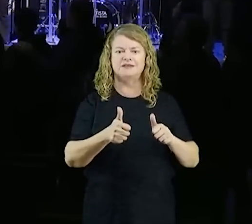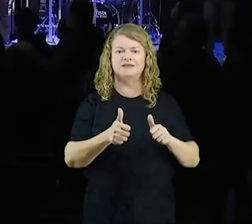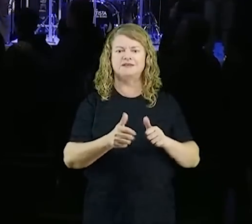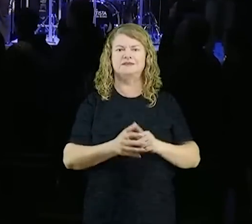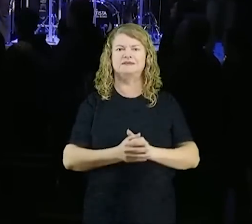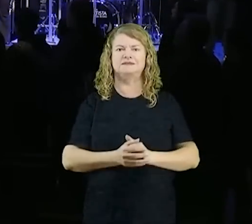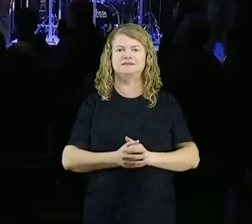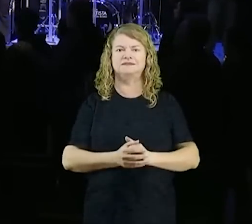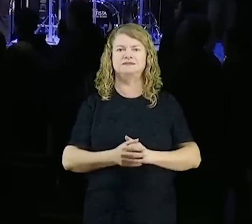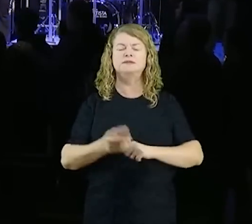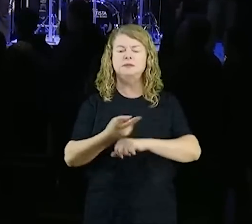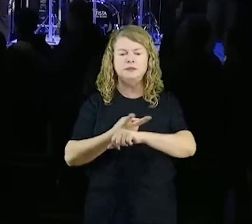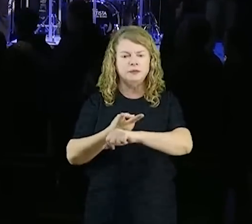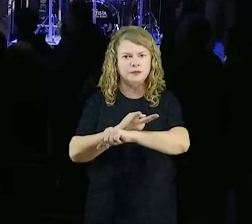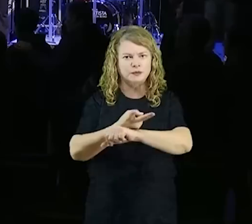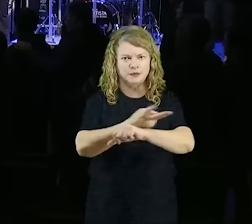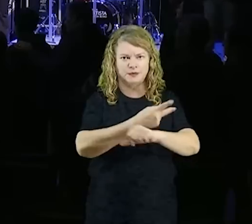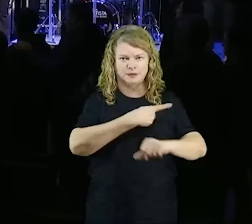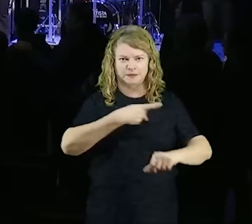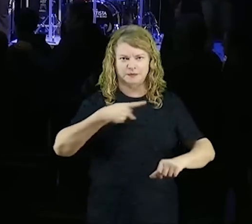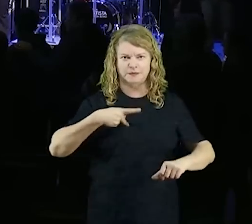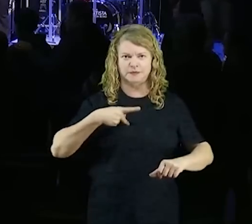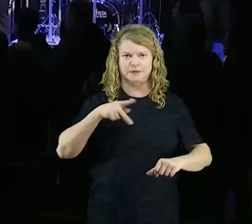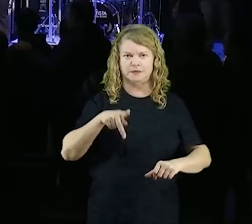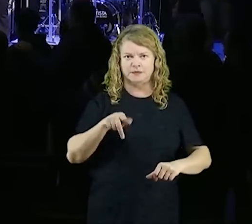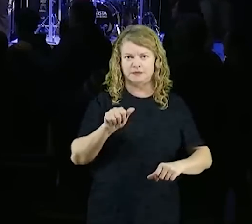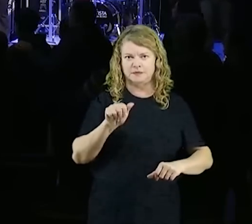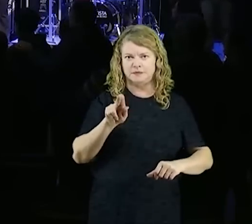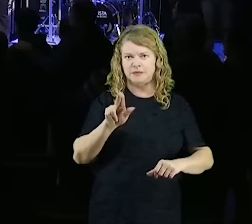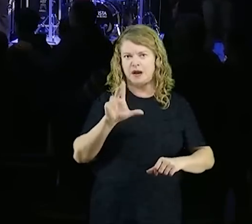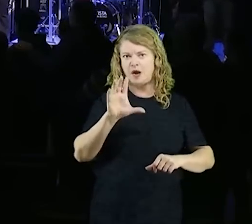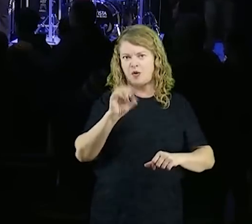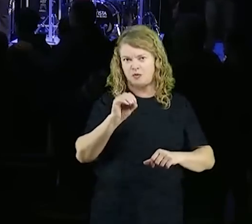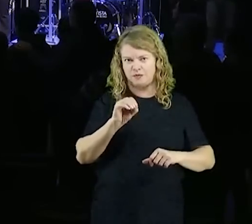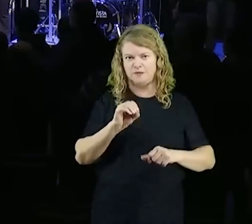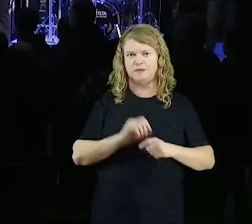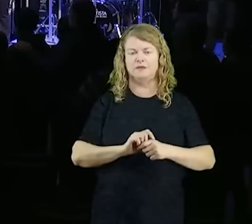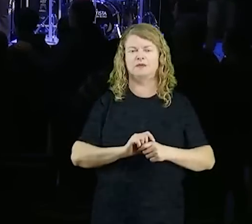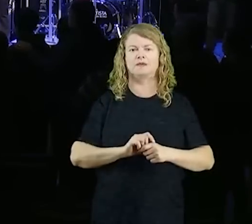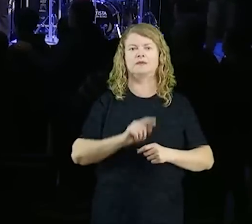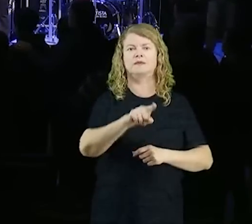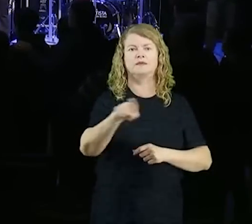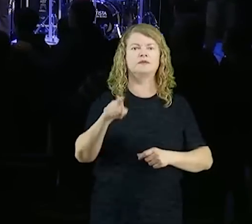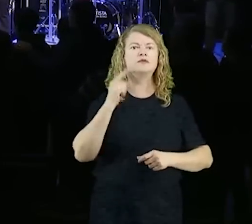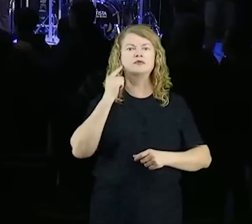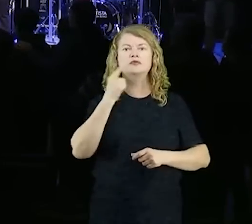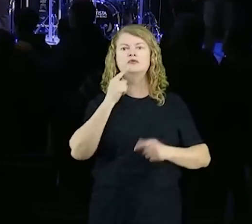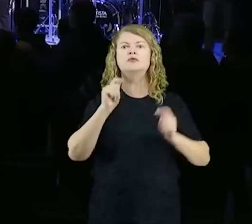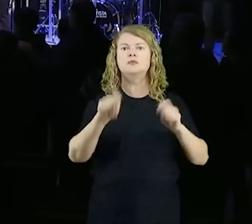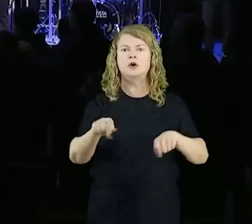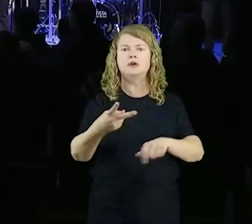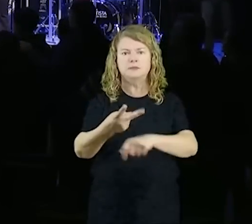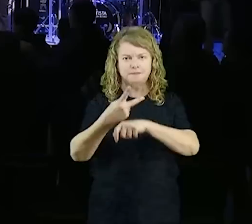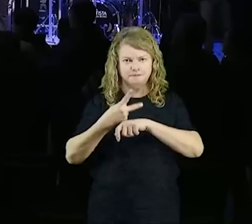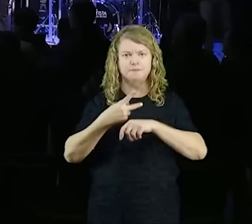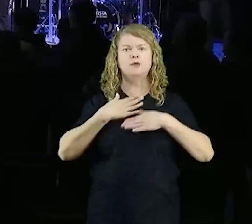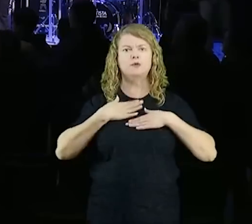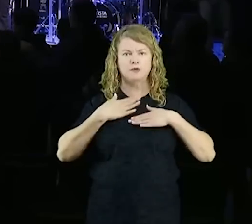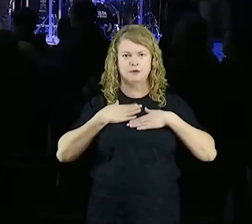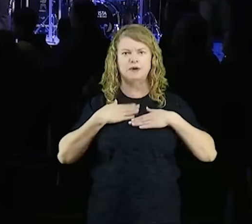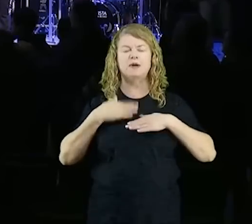procura o pastor Paulo, nos cultos de domingo, ou então você vai procurar o pastor João,